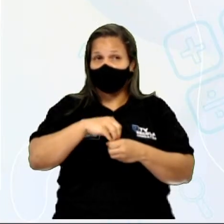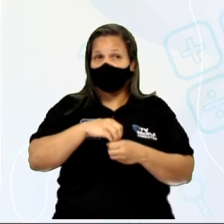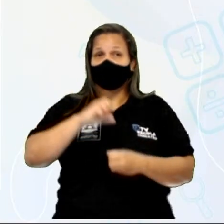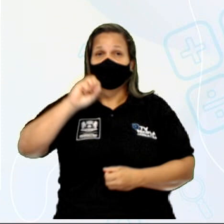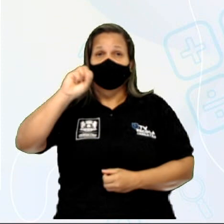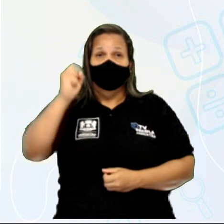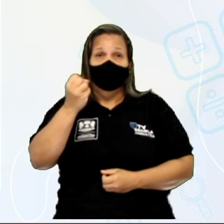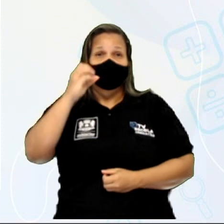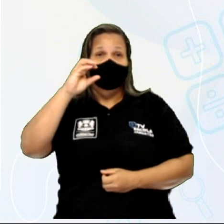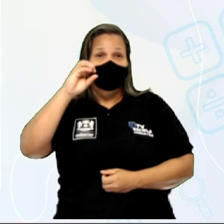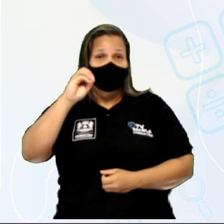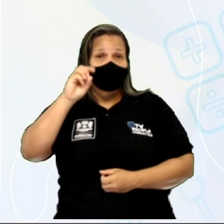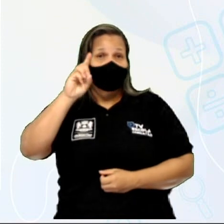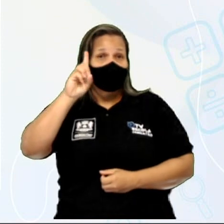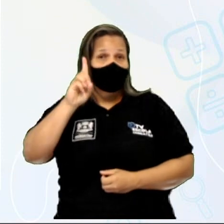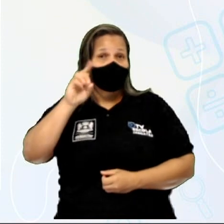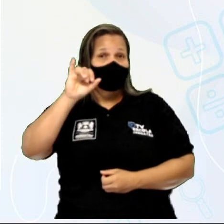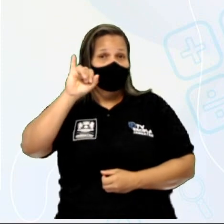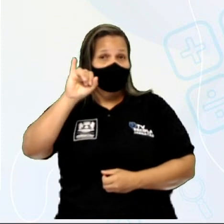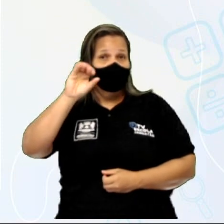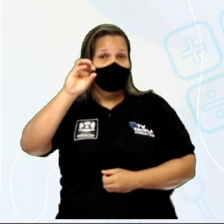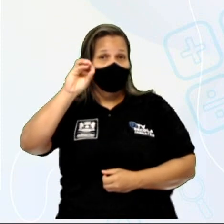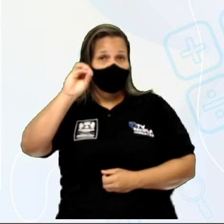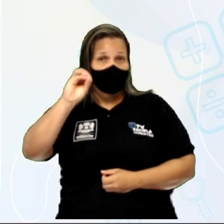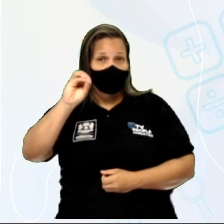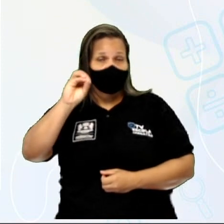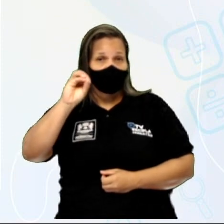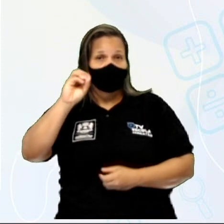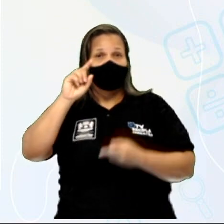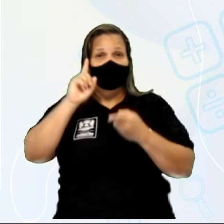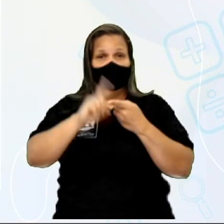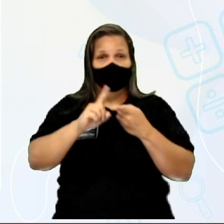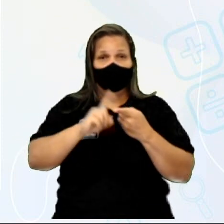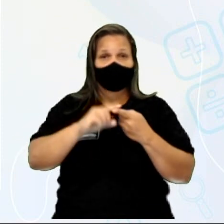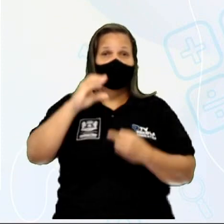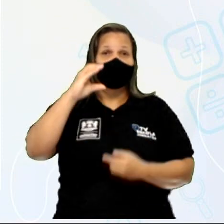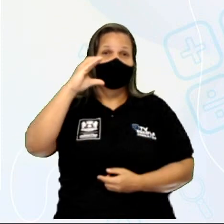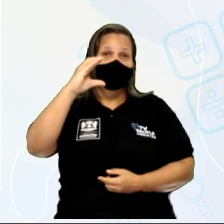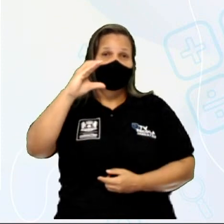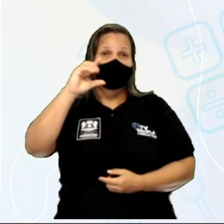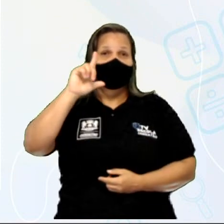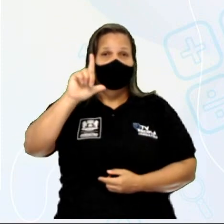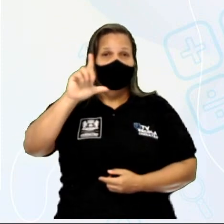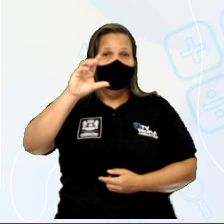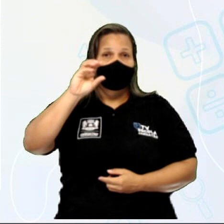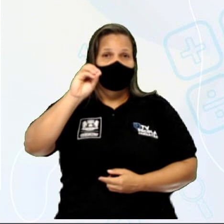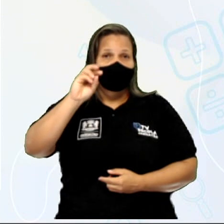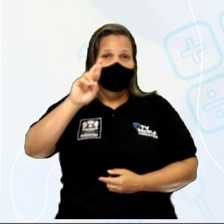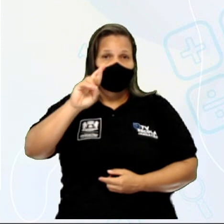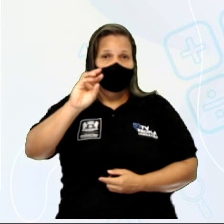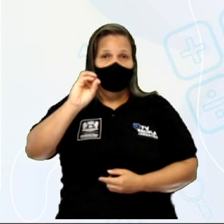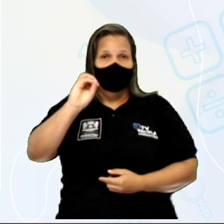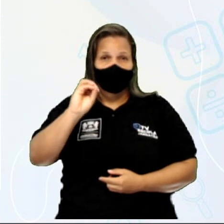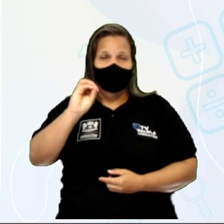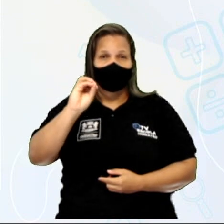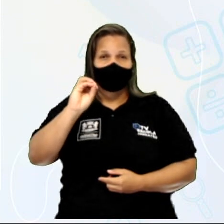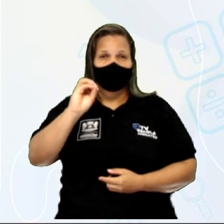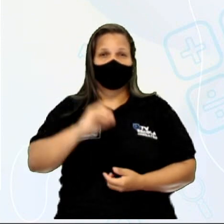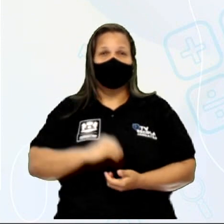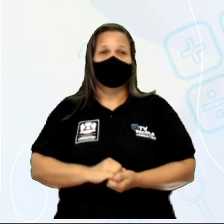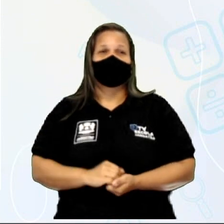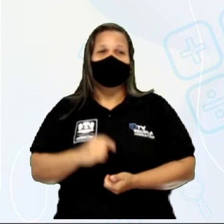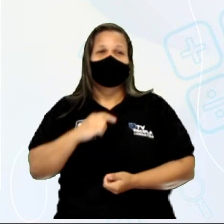e o cloro. Eles estão juntos lá formando aquele pozinho, aquelas